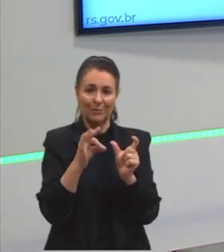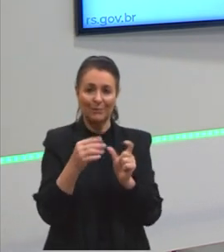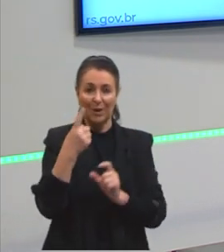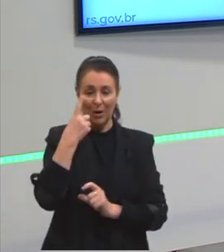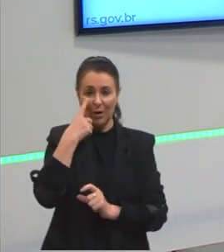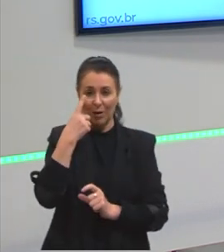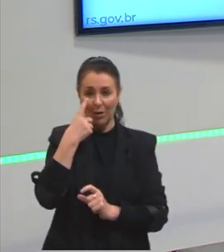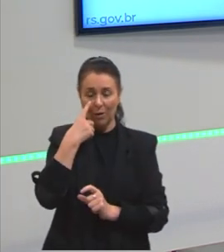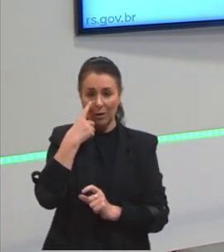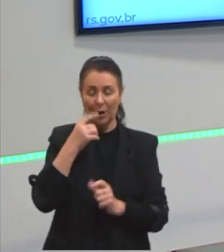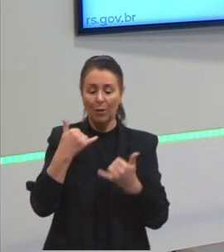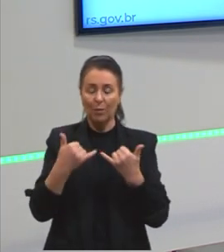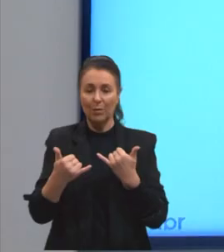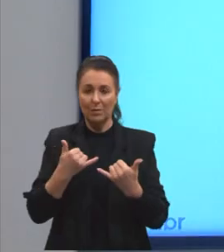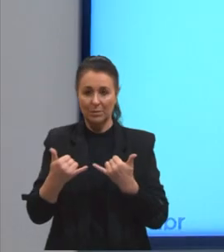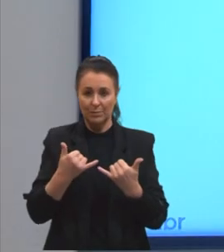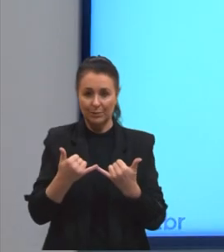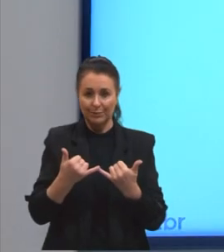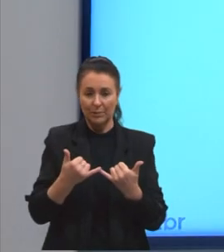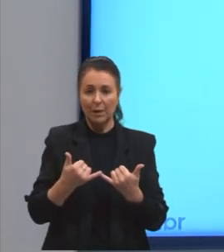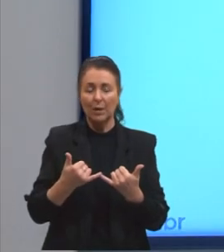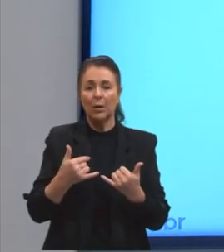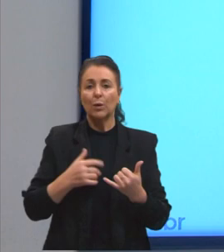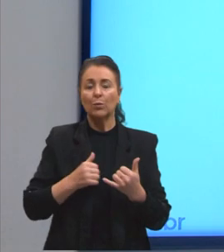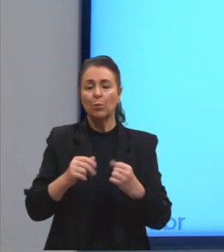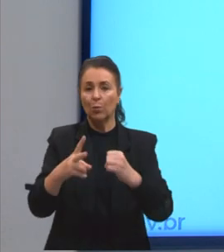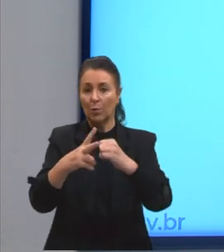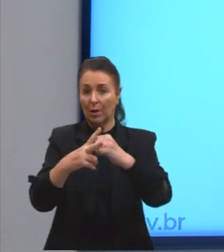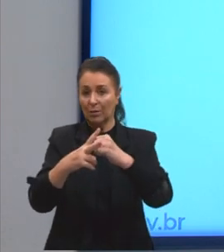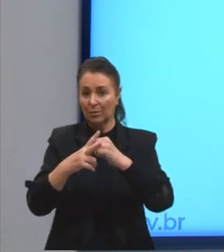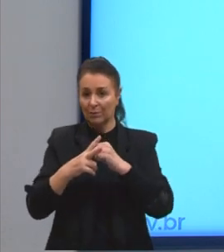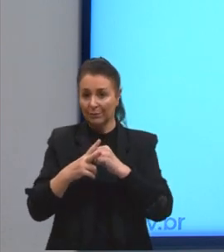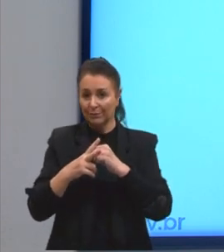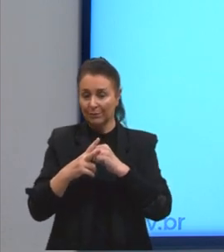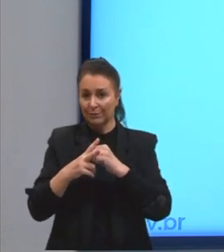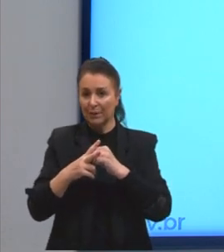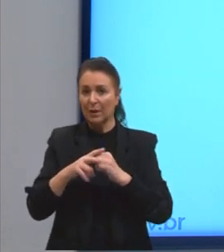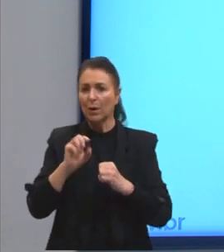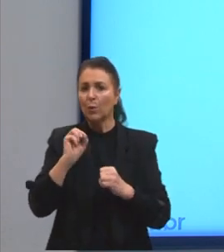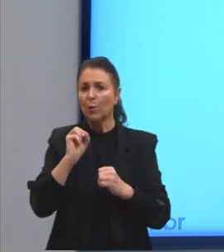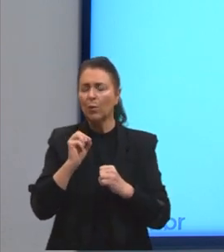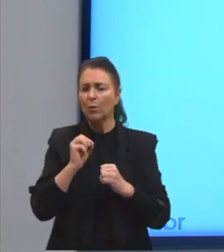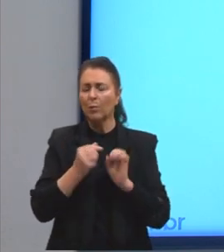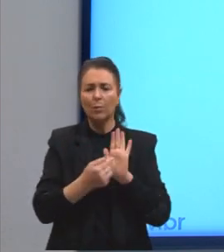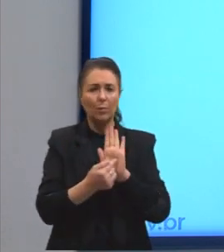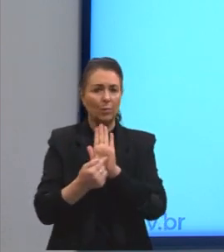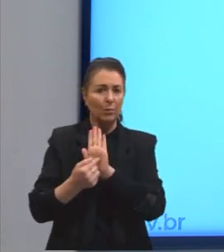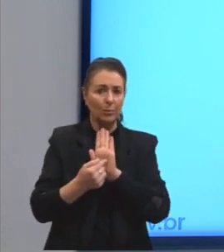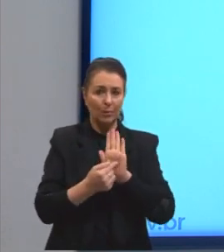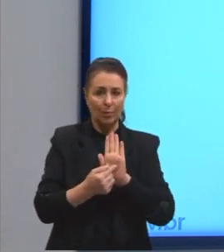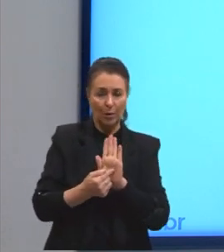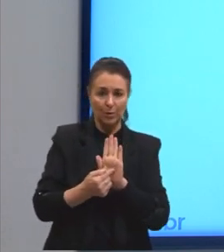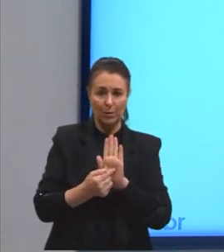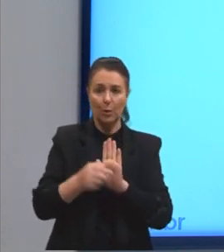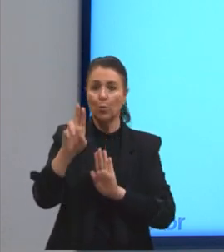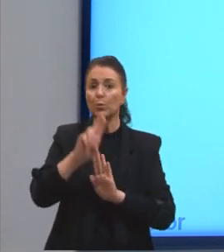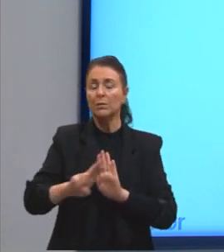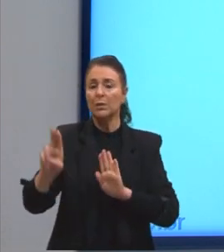Olhem ali. O exemplo ali no nosso agente da passiva, ele pode ser expresso tanto por substantivos